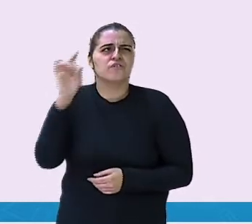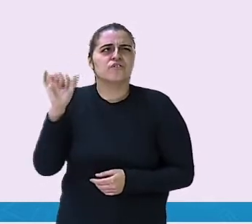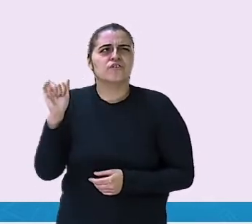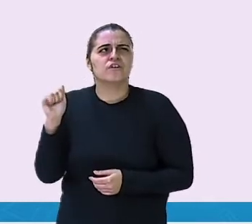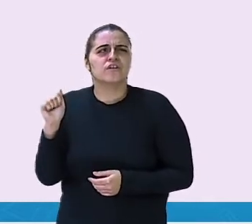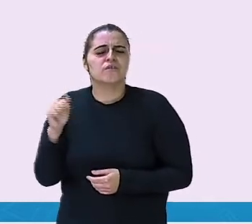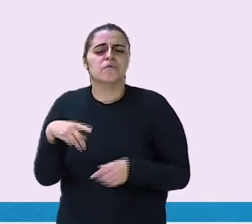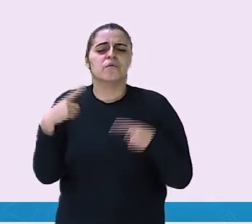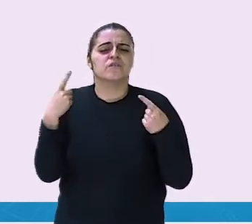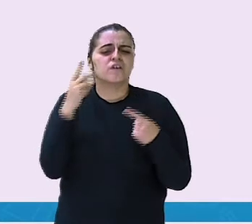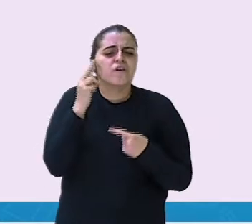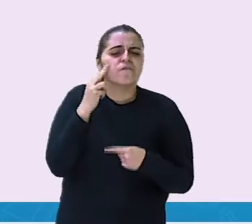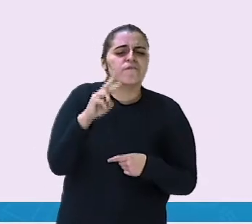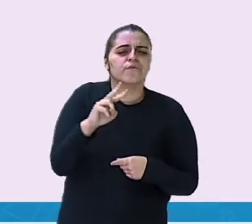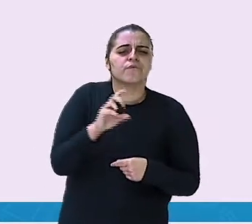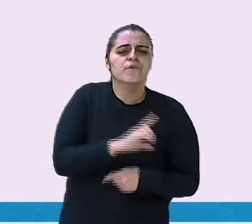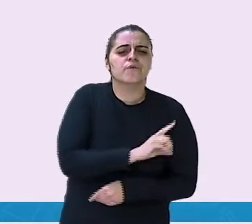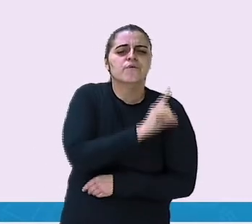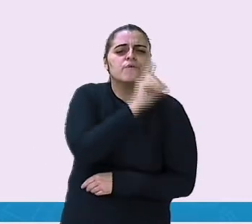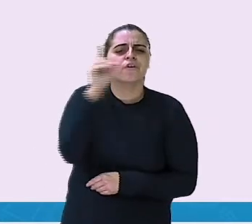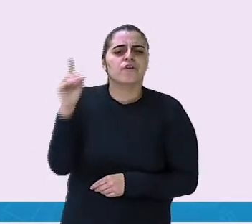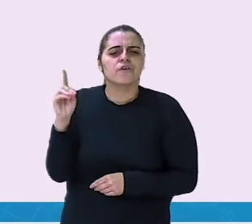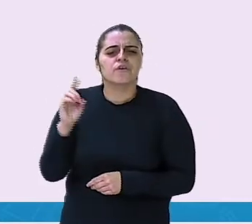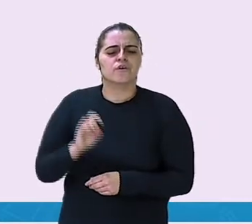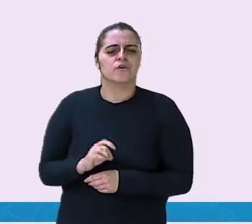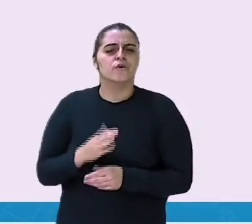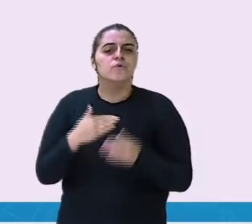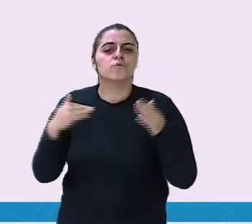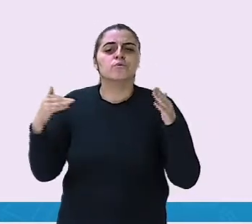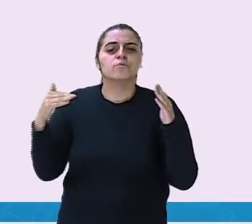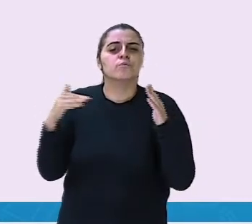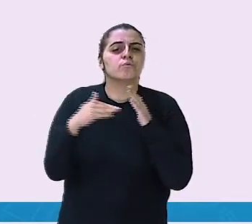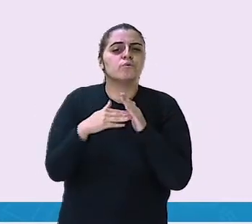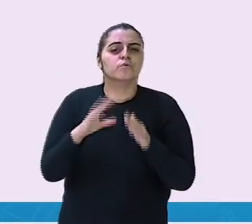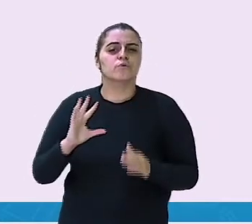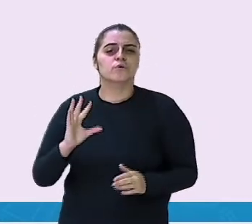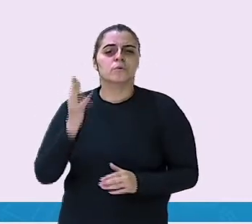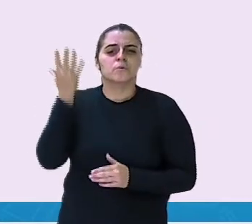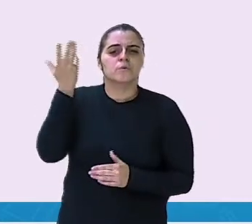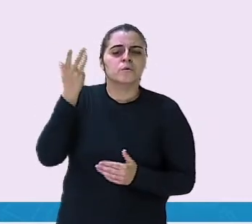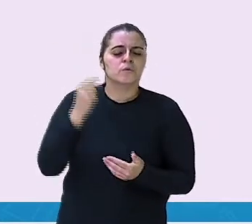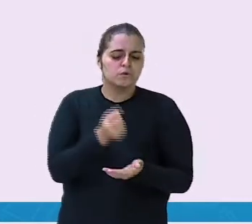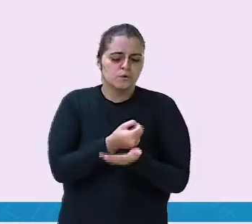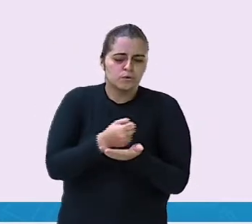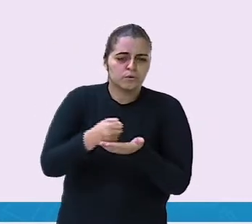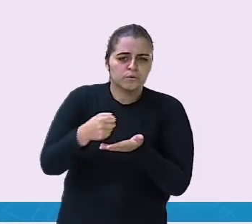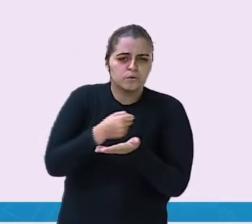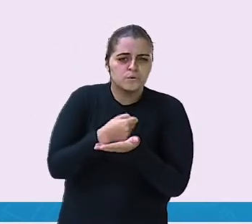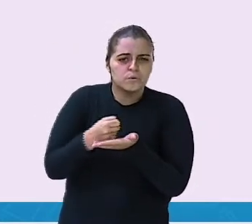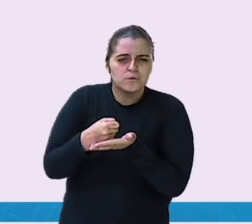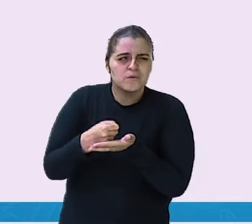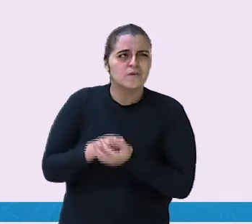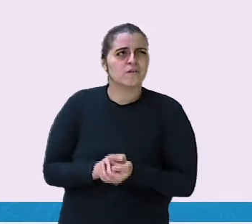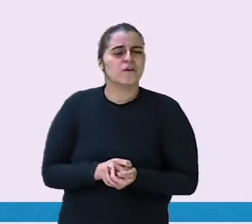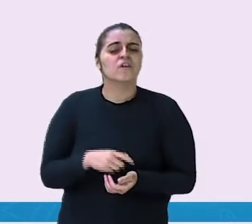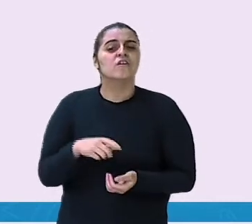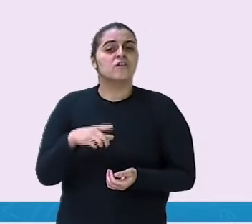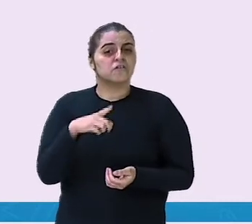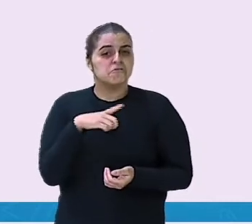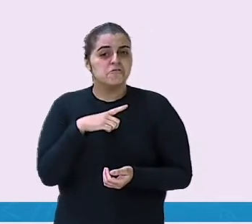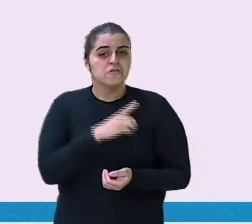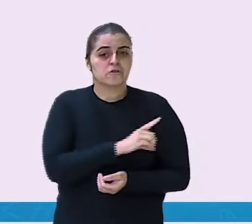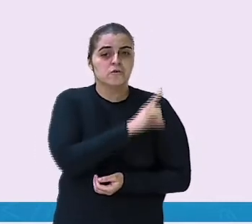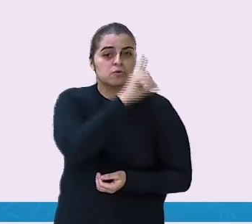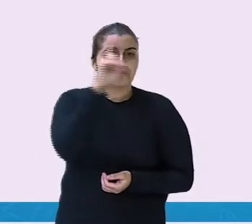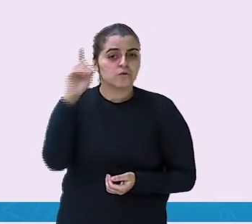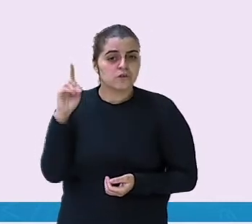Vocês observaram que nesse livro, todo momento, no início, que ele anota o que ele tinha feito no dia, ele